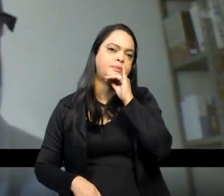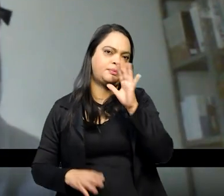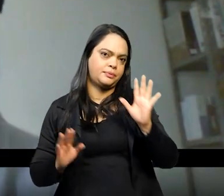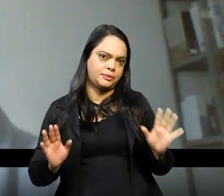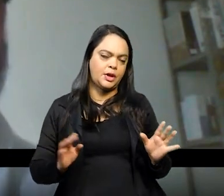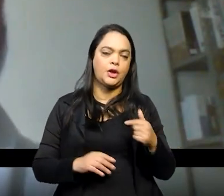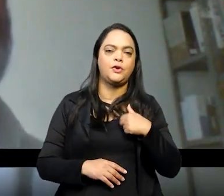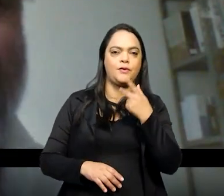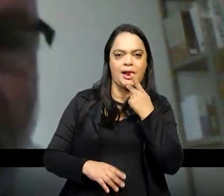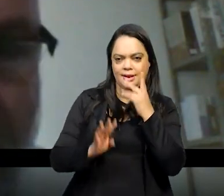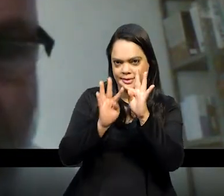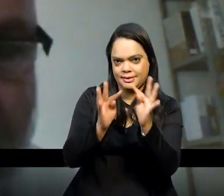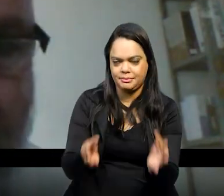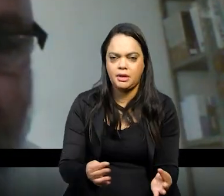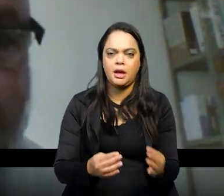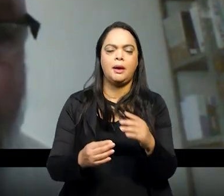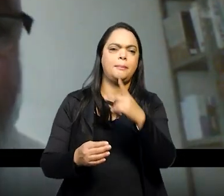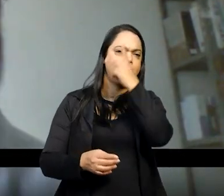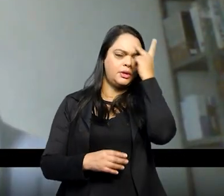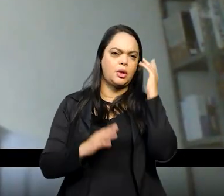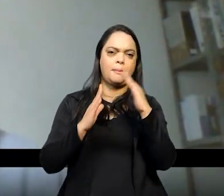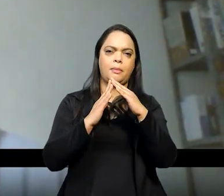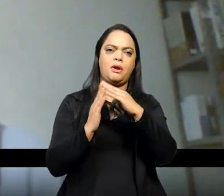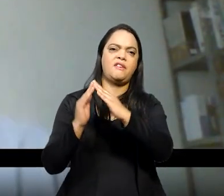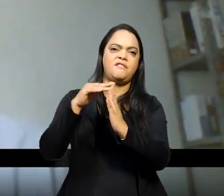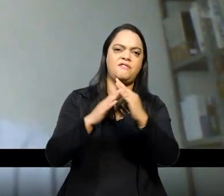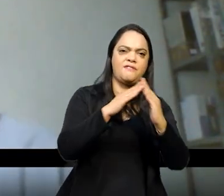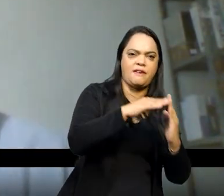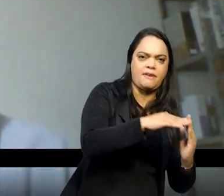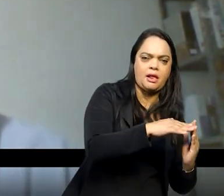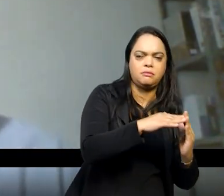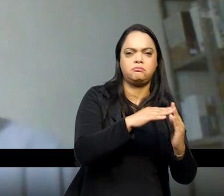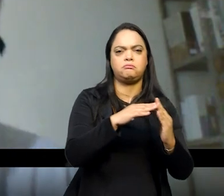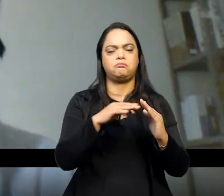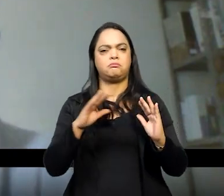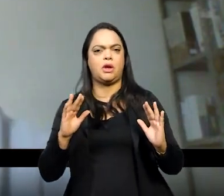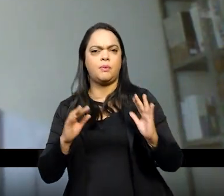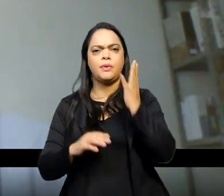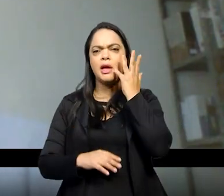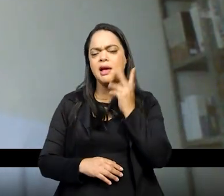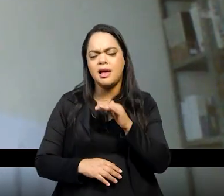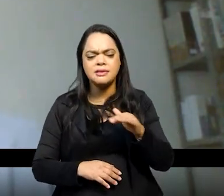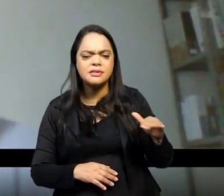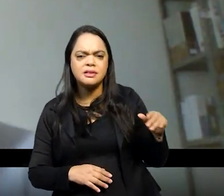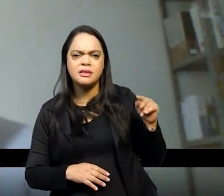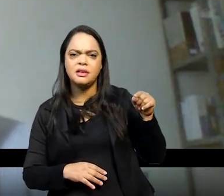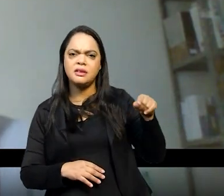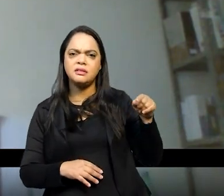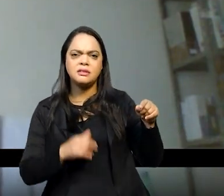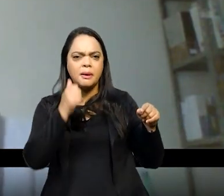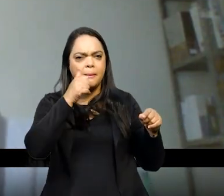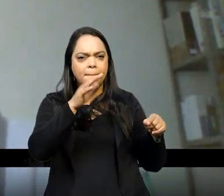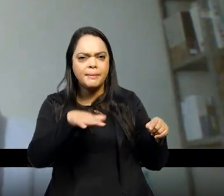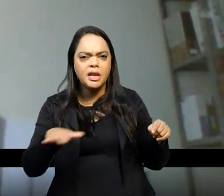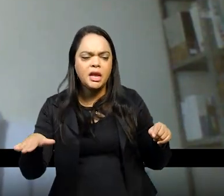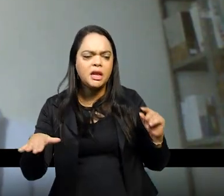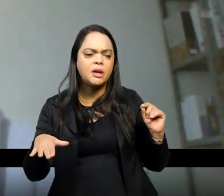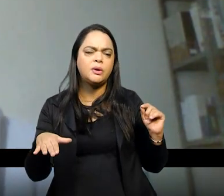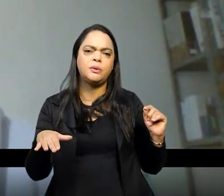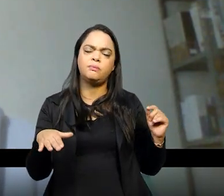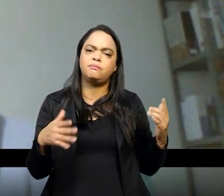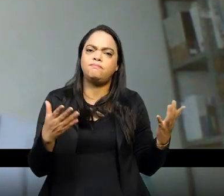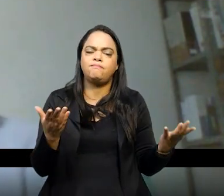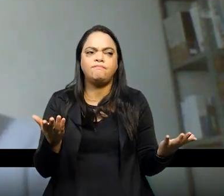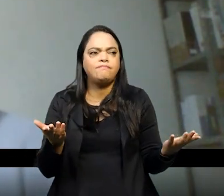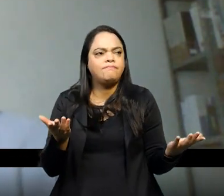assim de uma forma mais simples lá na favela mas também os meninos né as crianças as meninas que estão